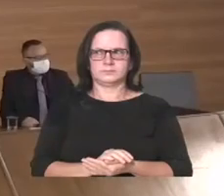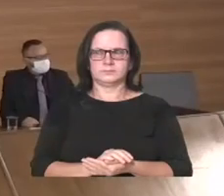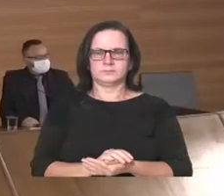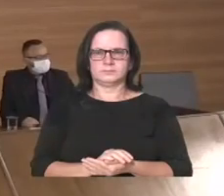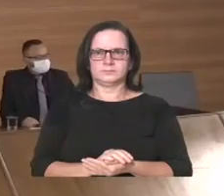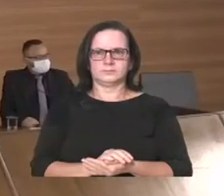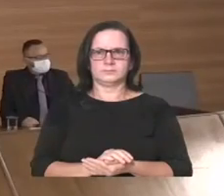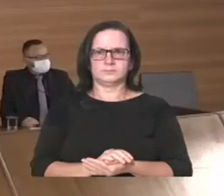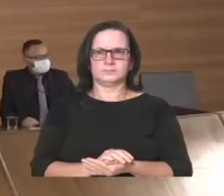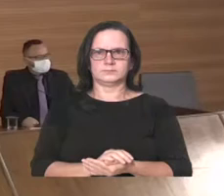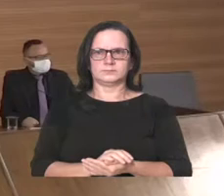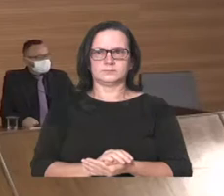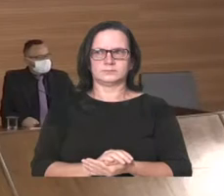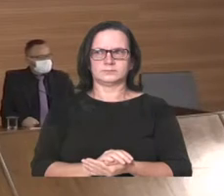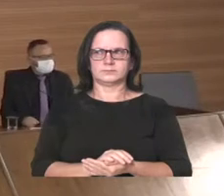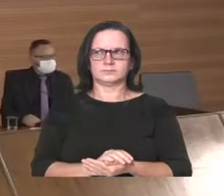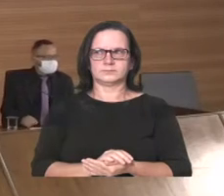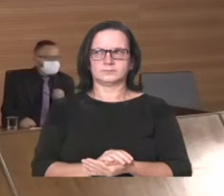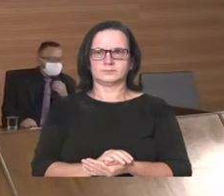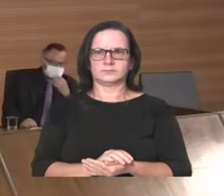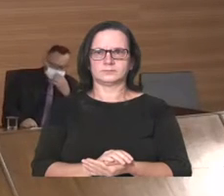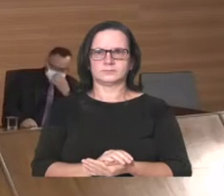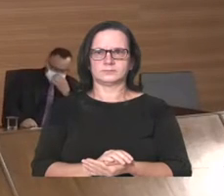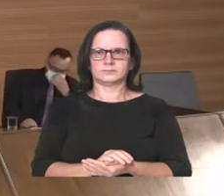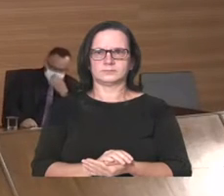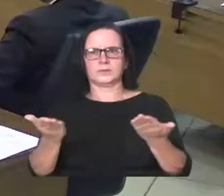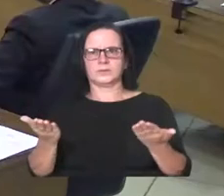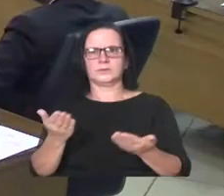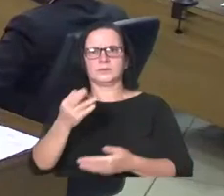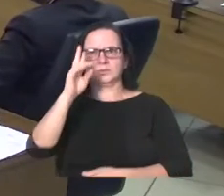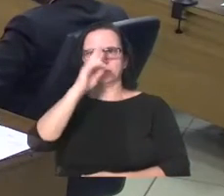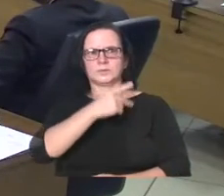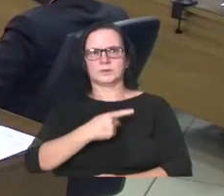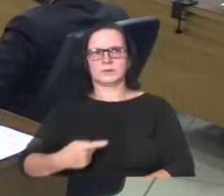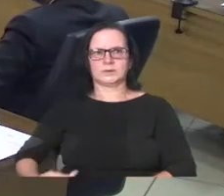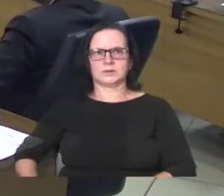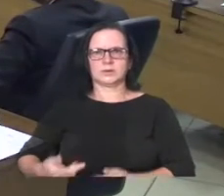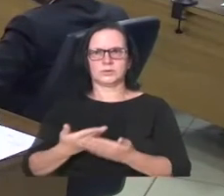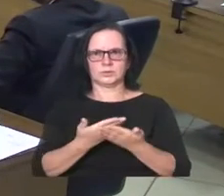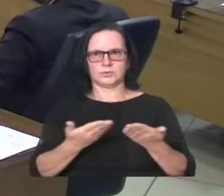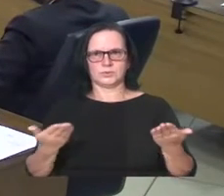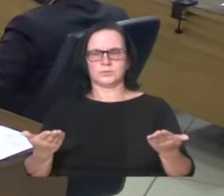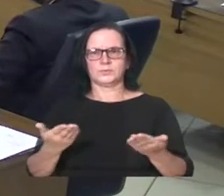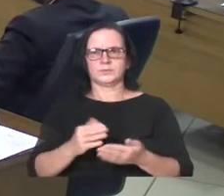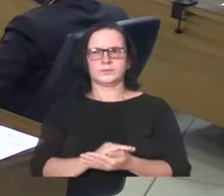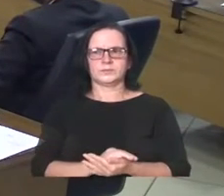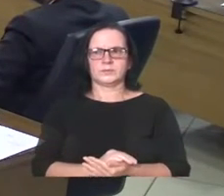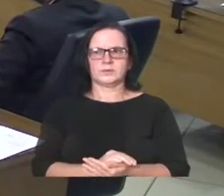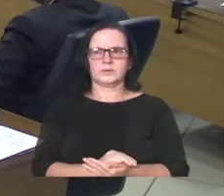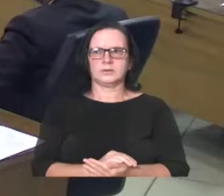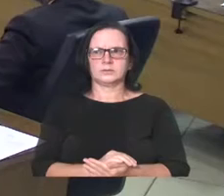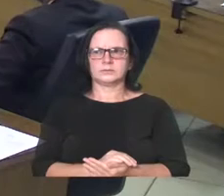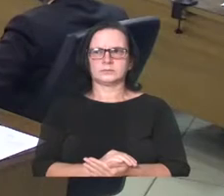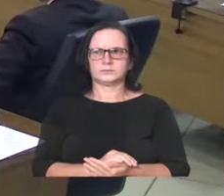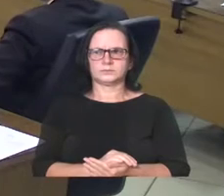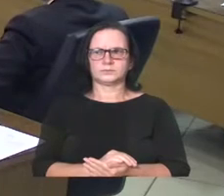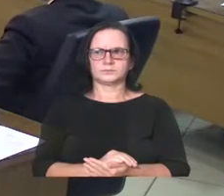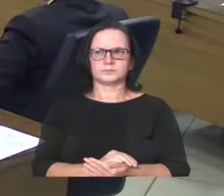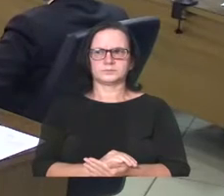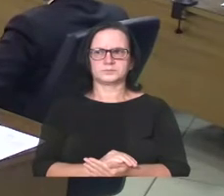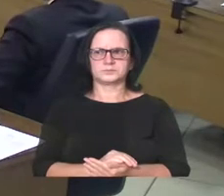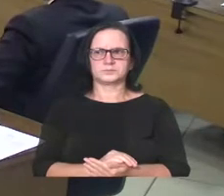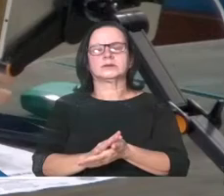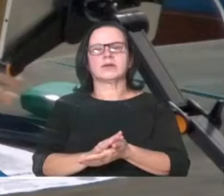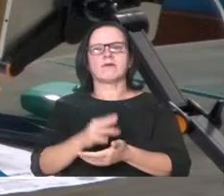Na nona sessão ordinária realizada na Câmara de Cubatão, os parlamentares aprovaram a SEV, Comissão Especial